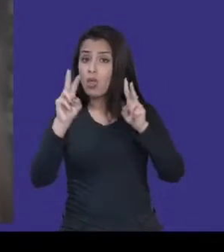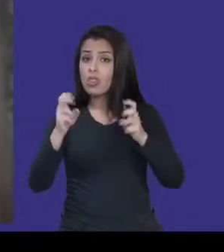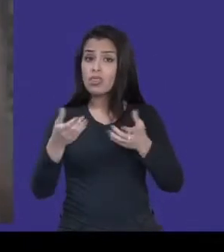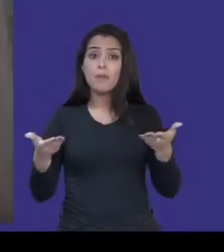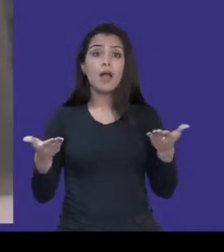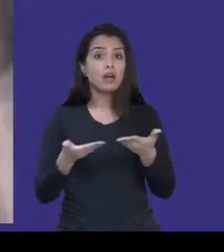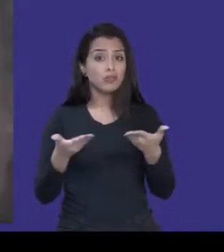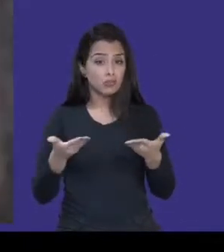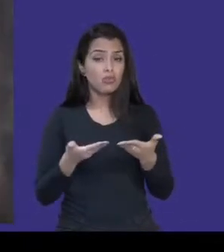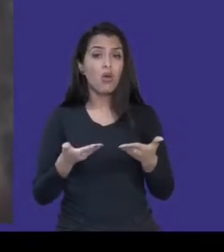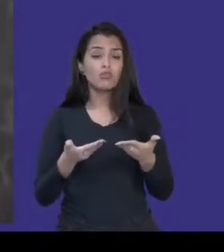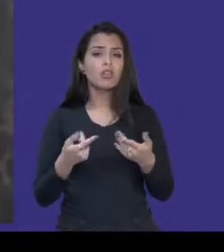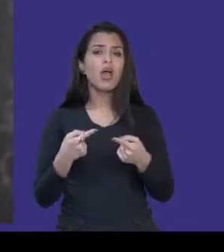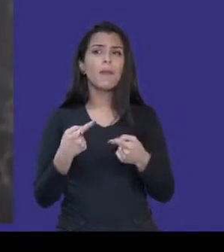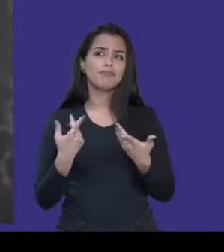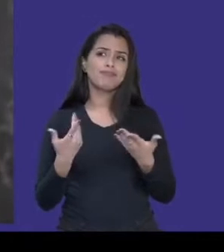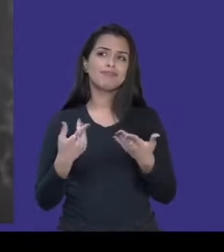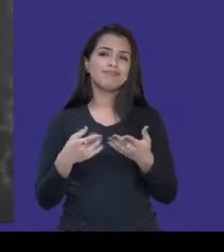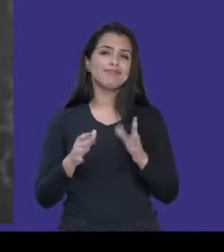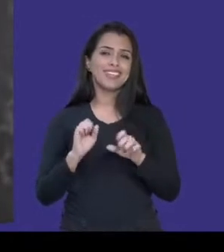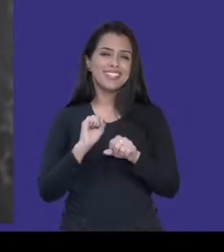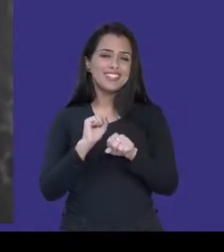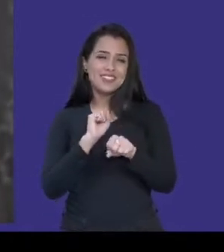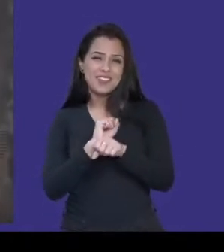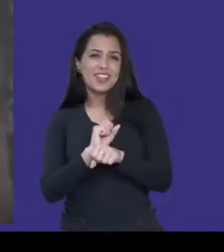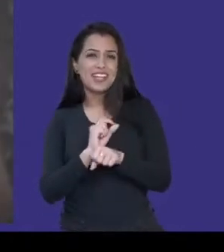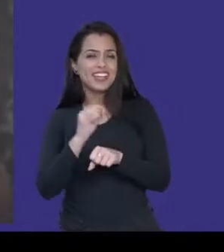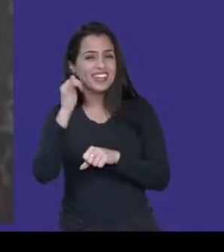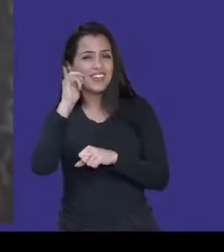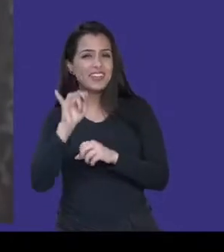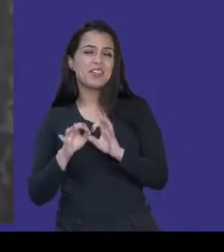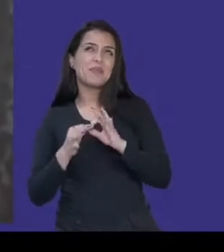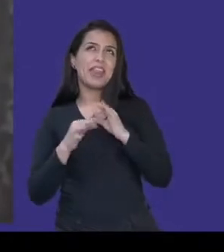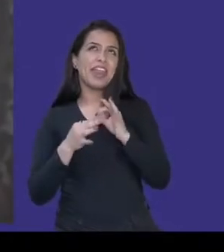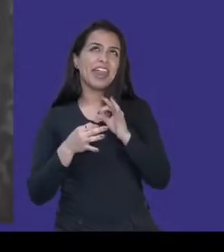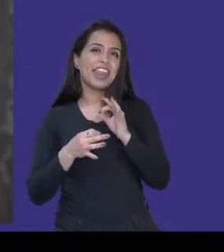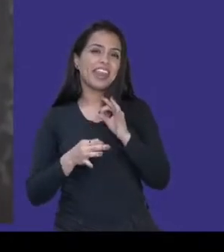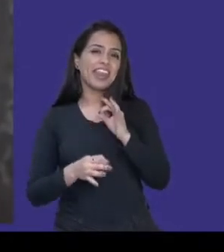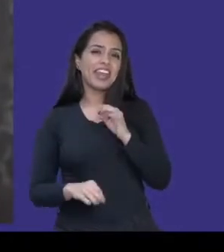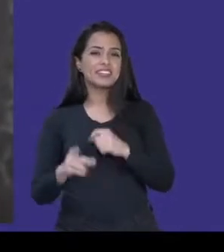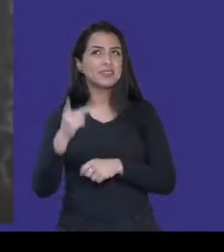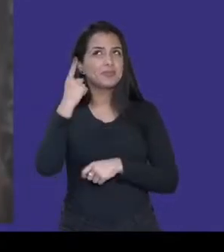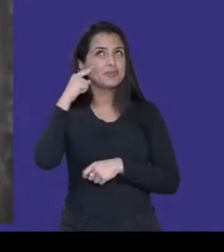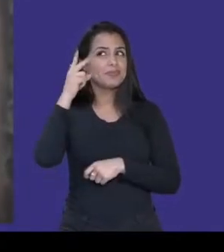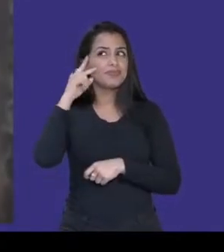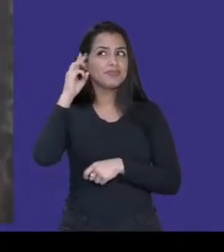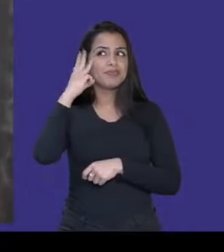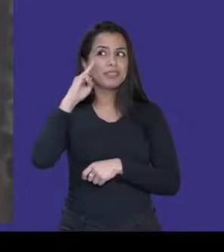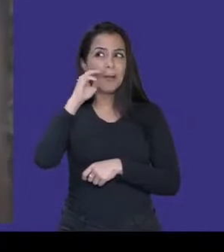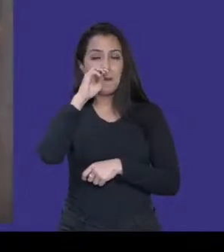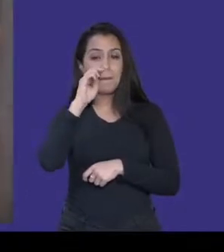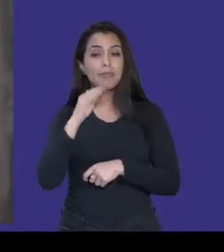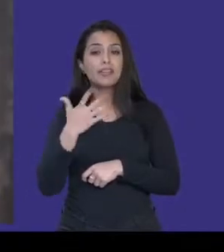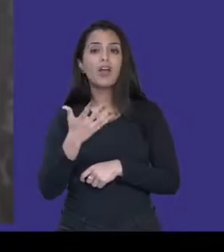porque se deixar, a gente também estende e fala dias sem parar sobre isso, como é que a gente pode pensar, então,